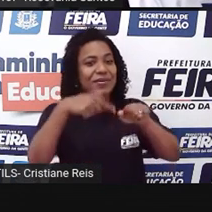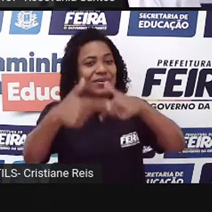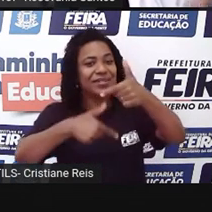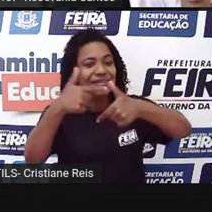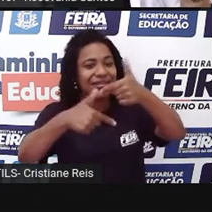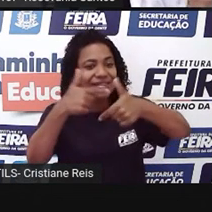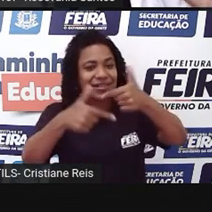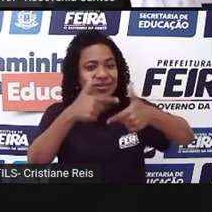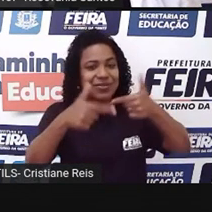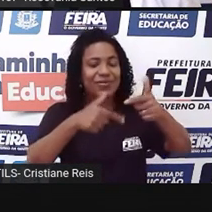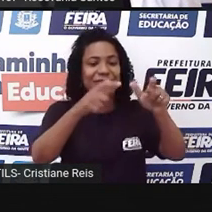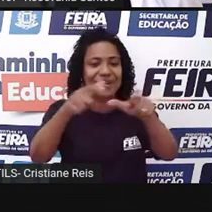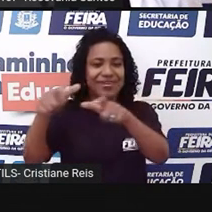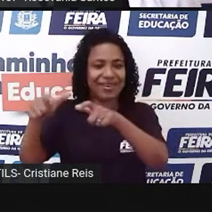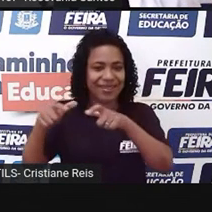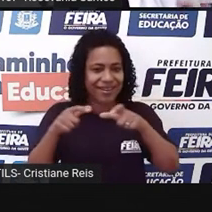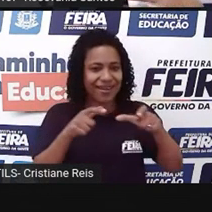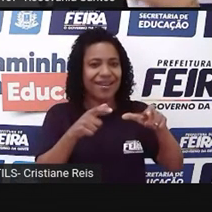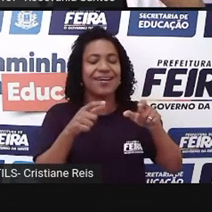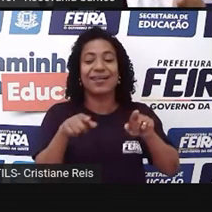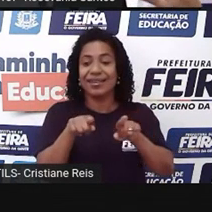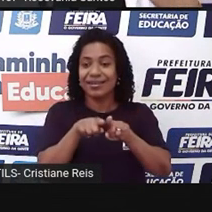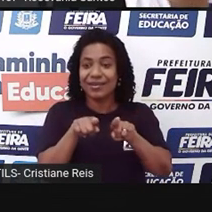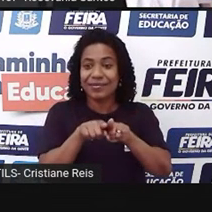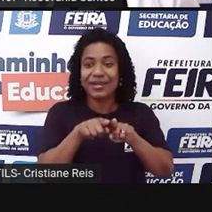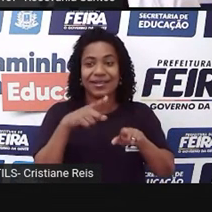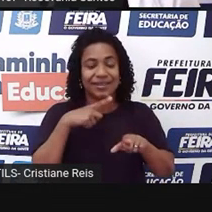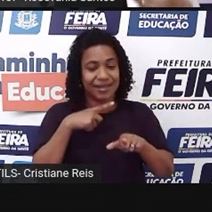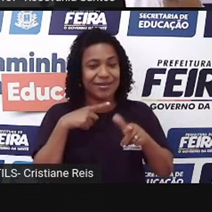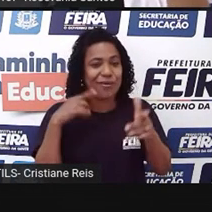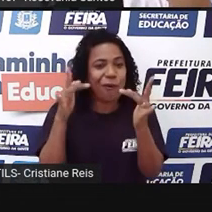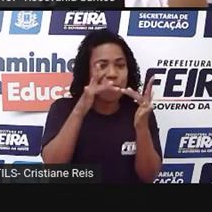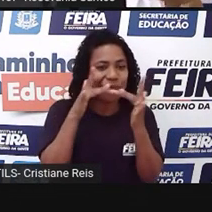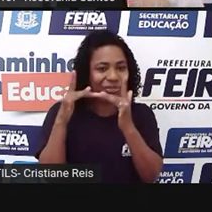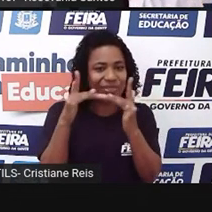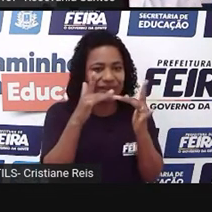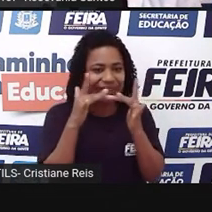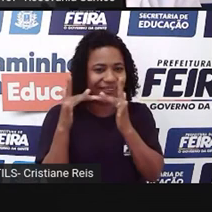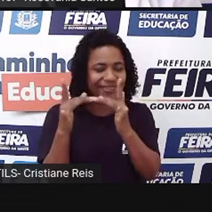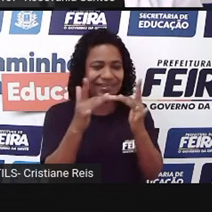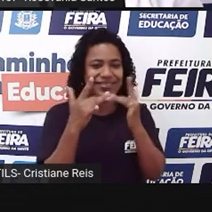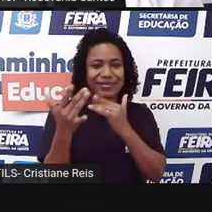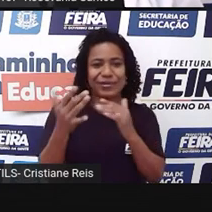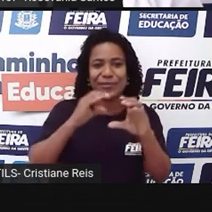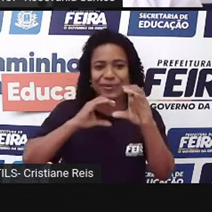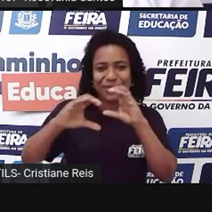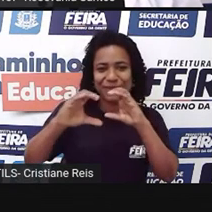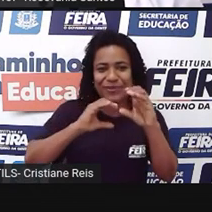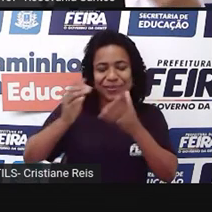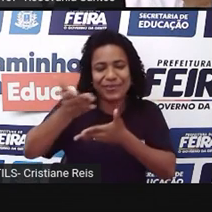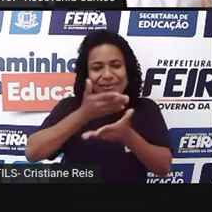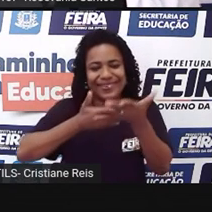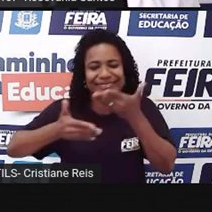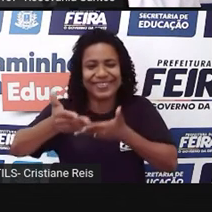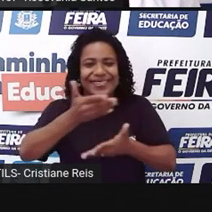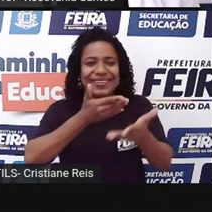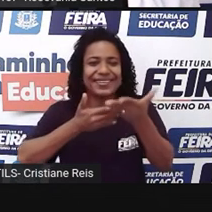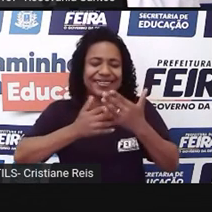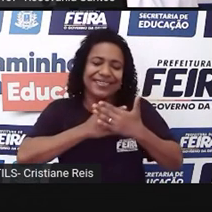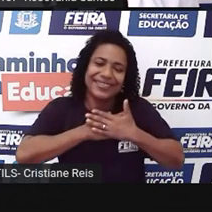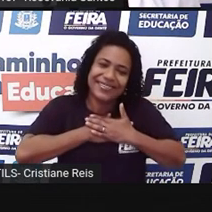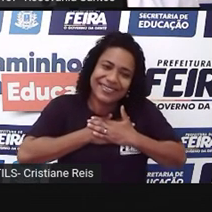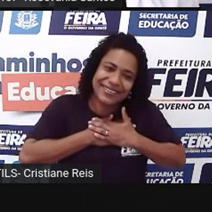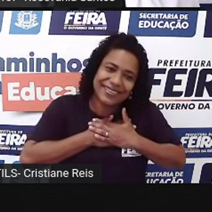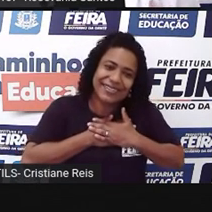região. Você tem aquela proximidade com o vendedor, trazendo aquela, né? Afetividade. E ainda é um